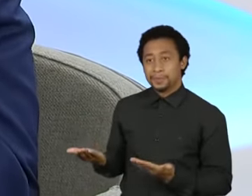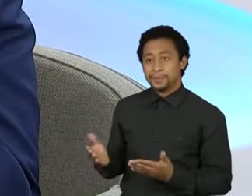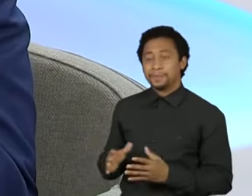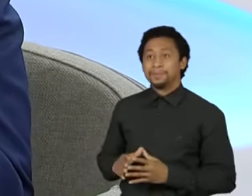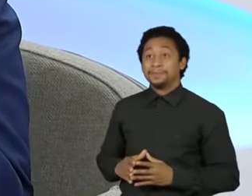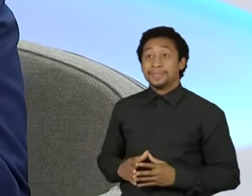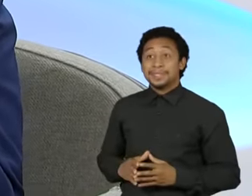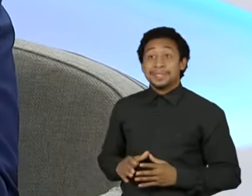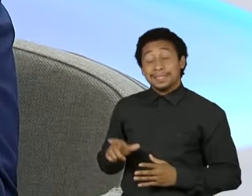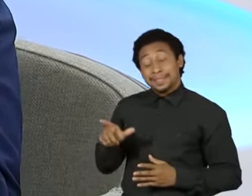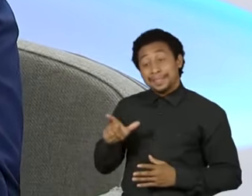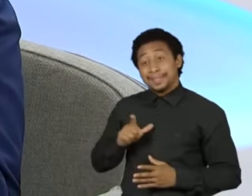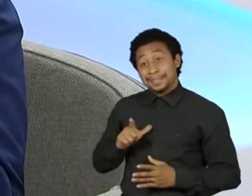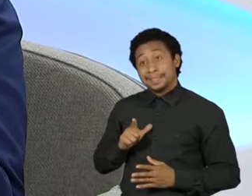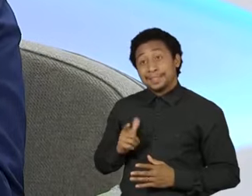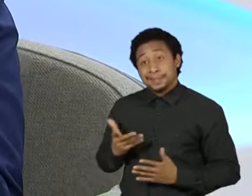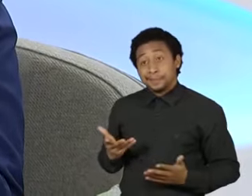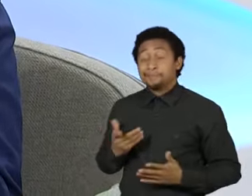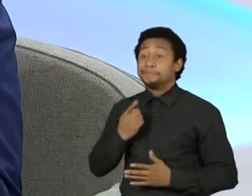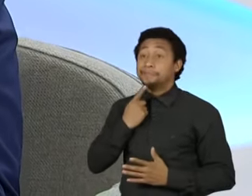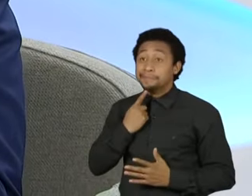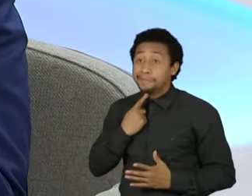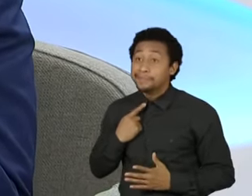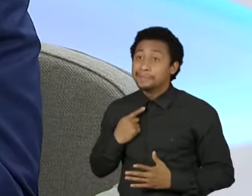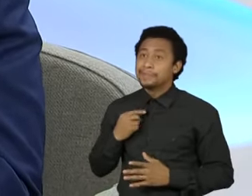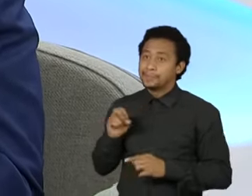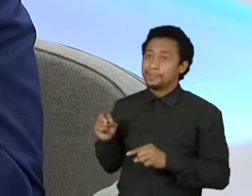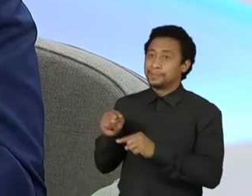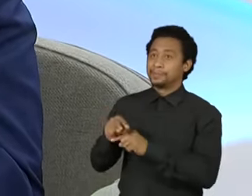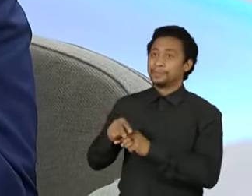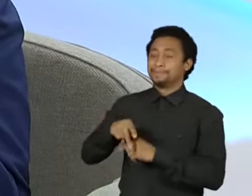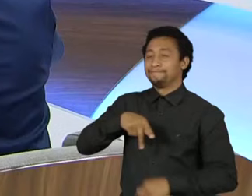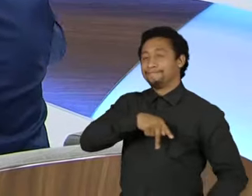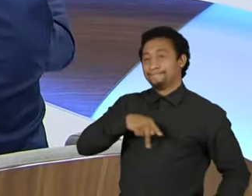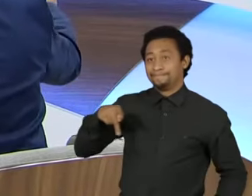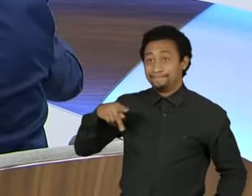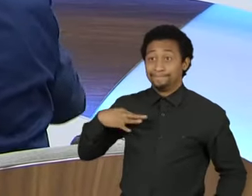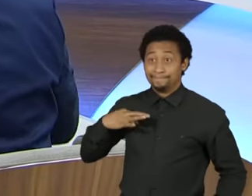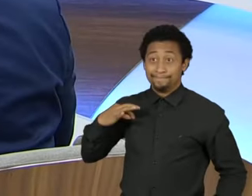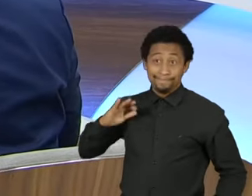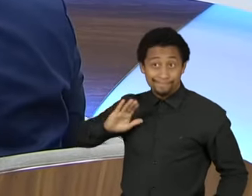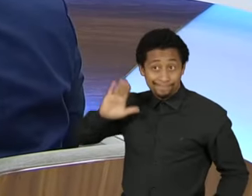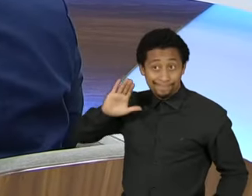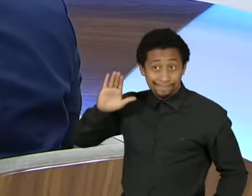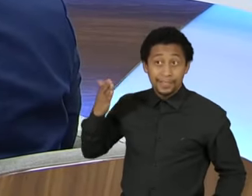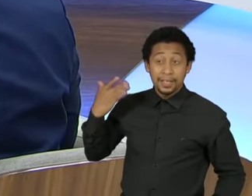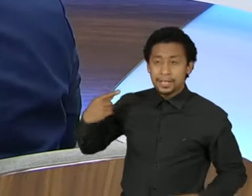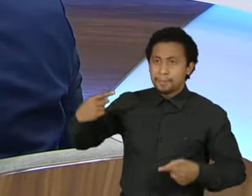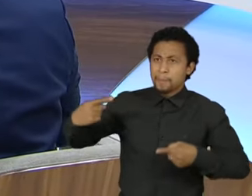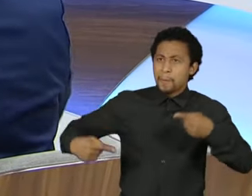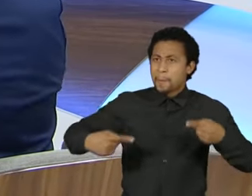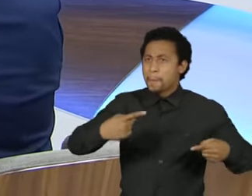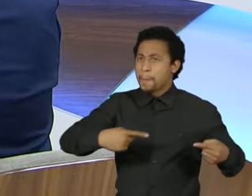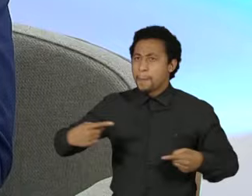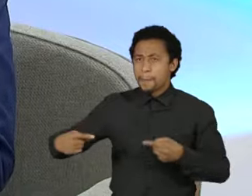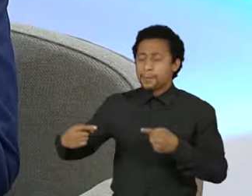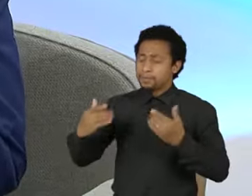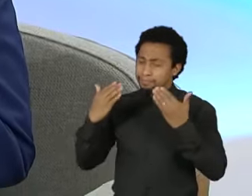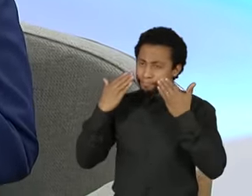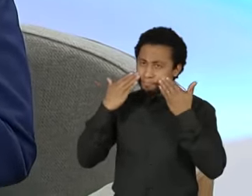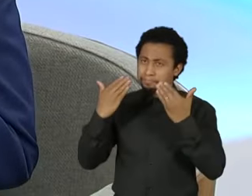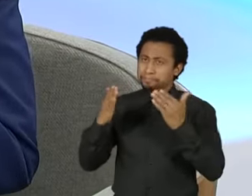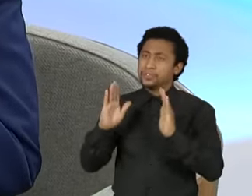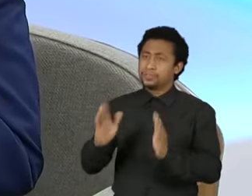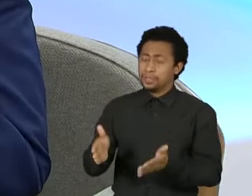tem vontade, já deixou isso claro nas várias conversas, debates públicos e assim por diante. Tem